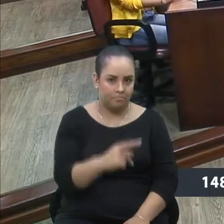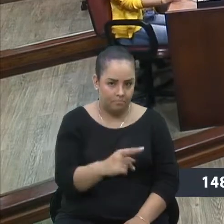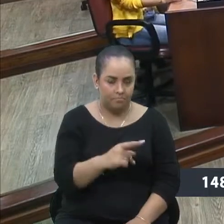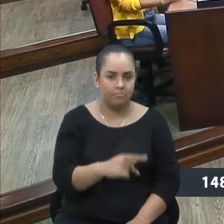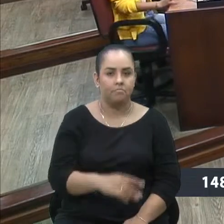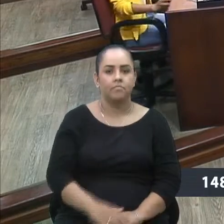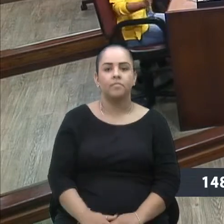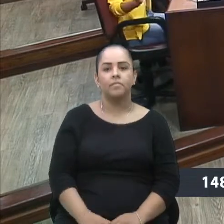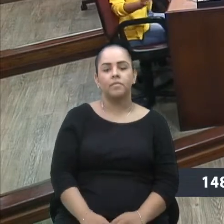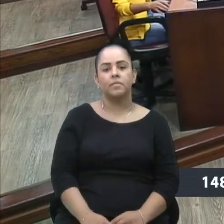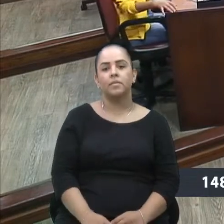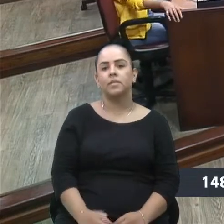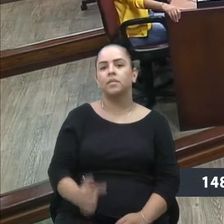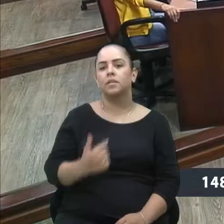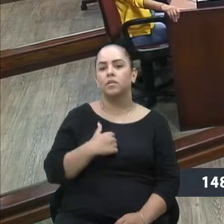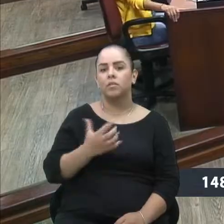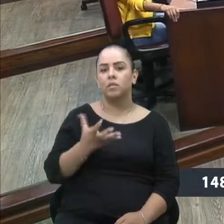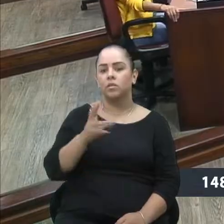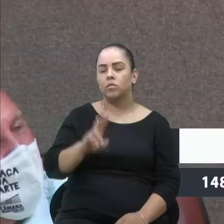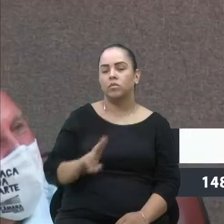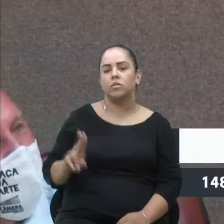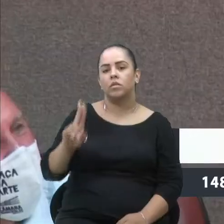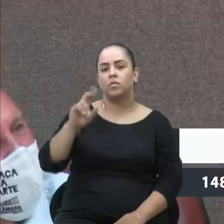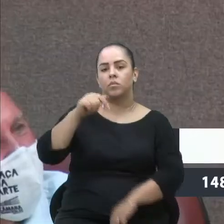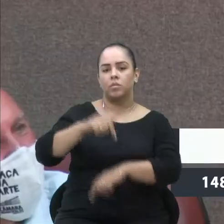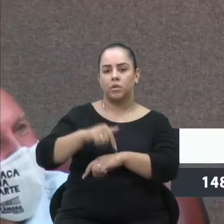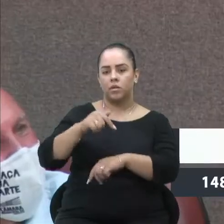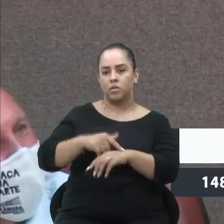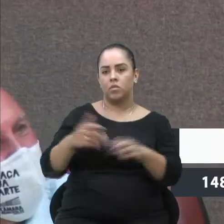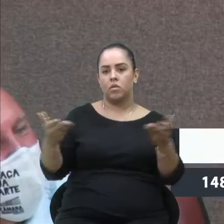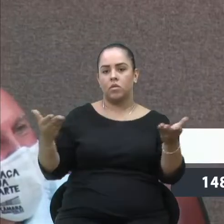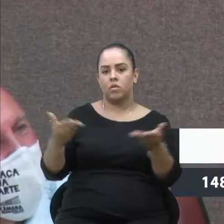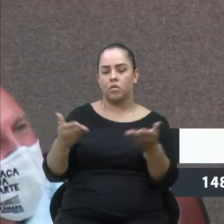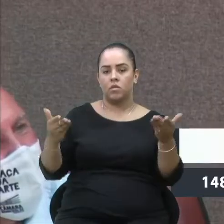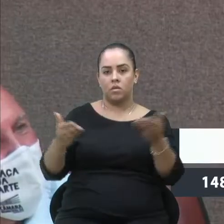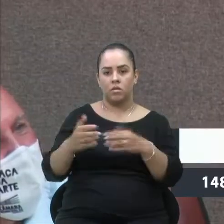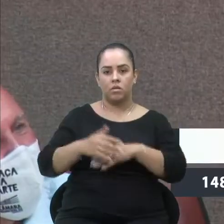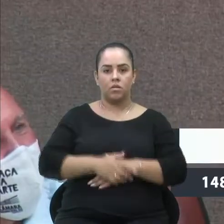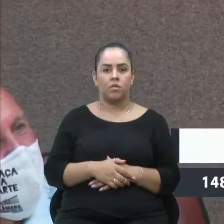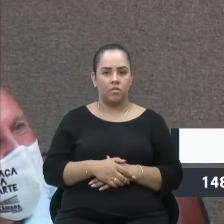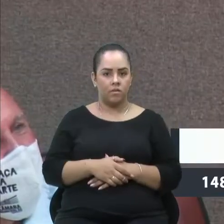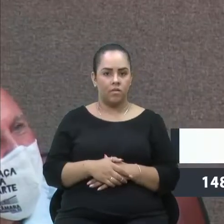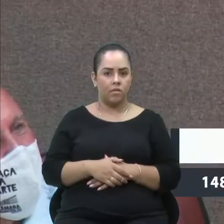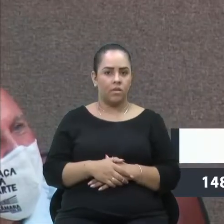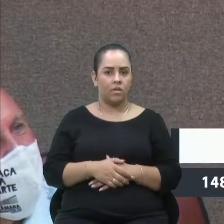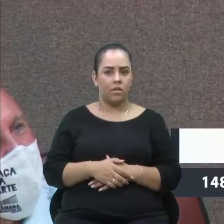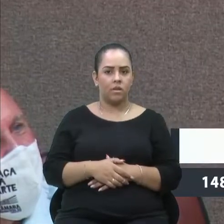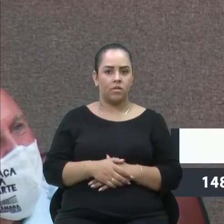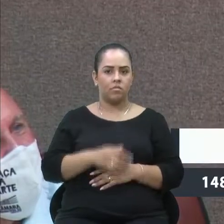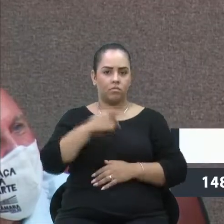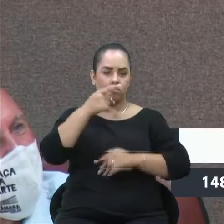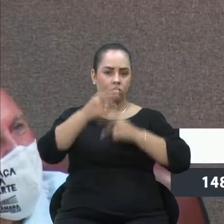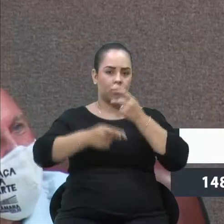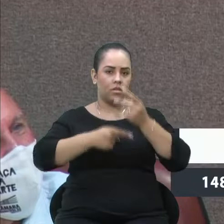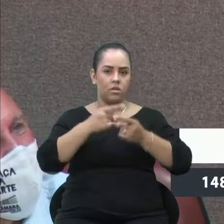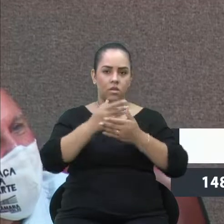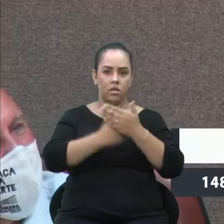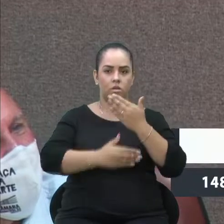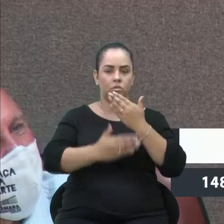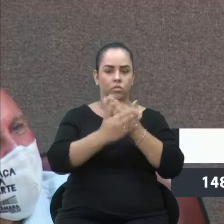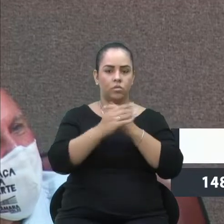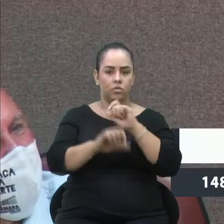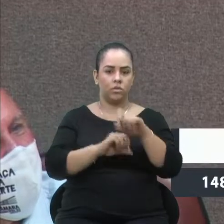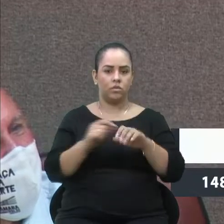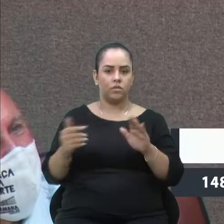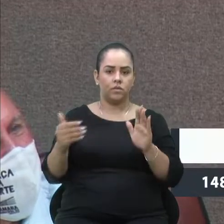quero usar a palavra para dizer que tudo que vier